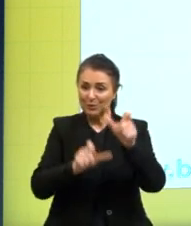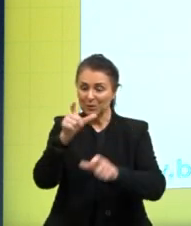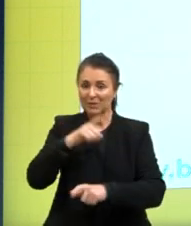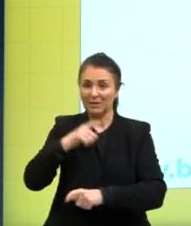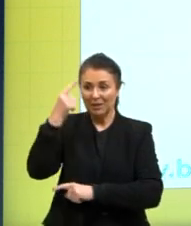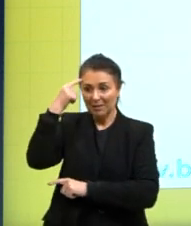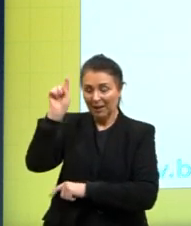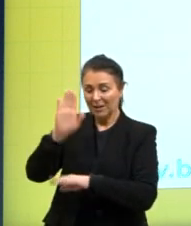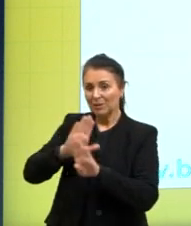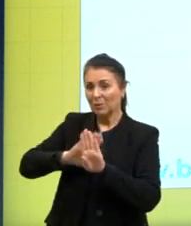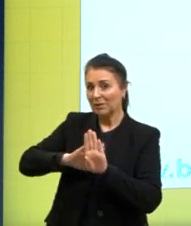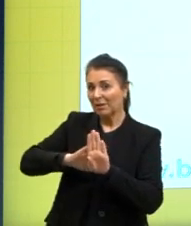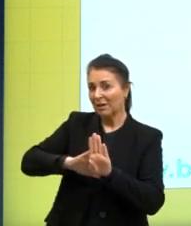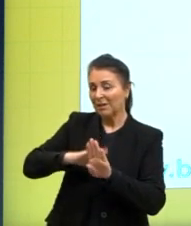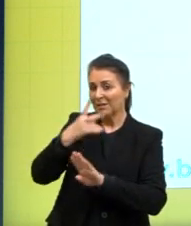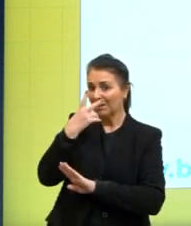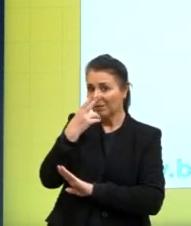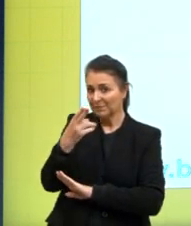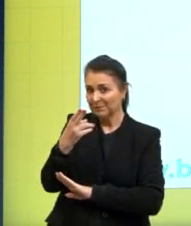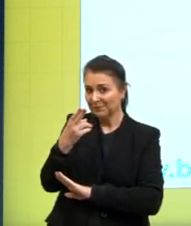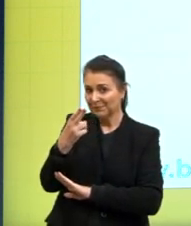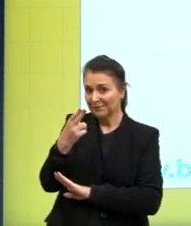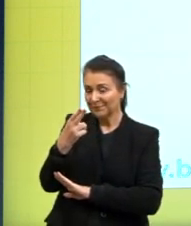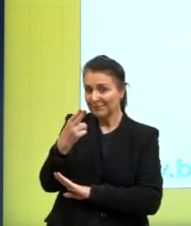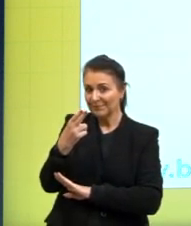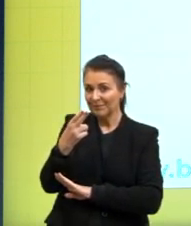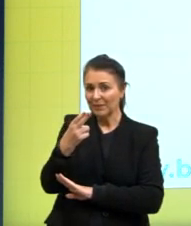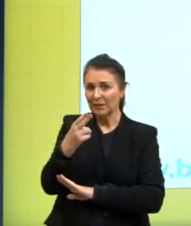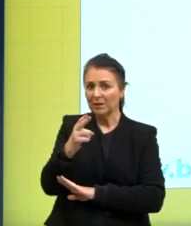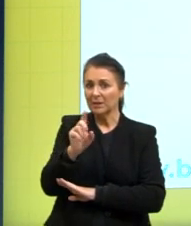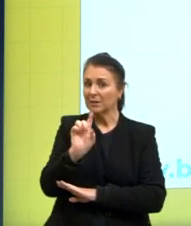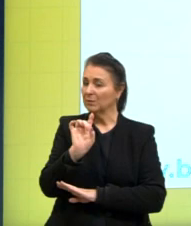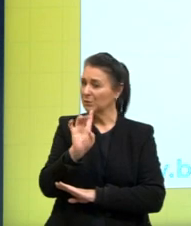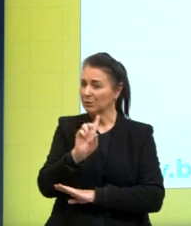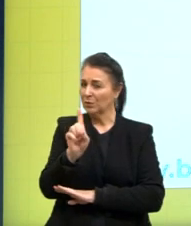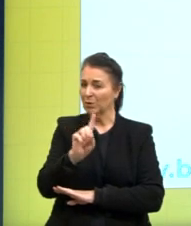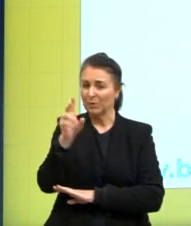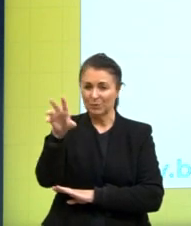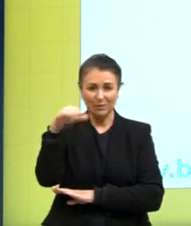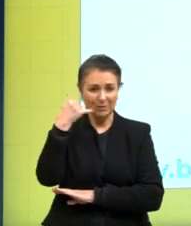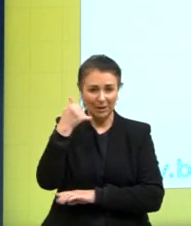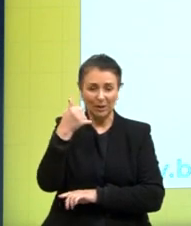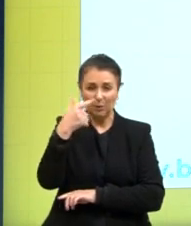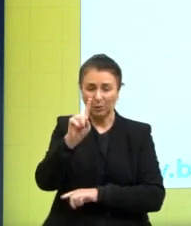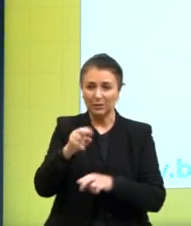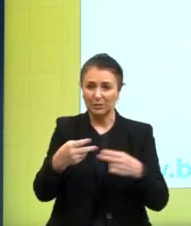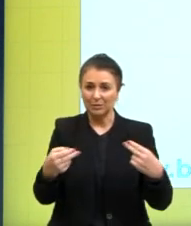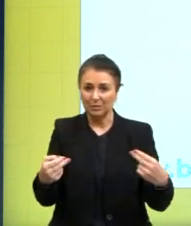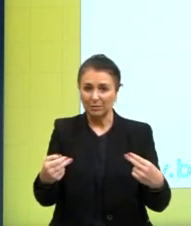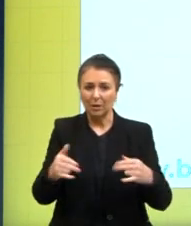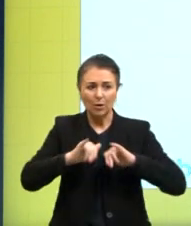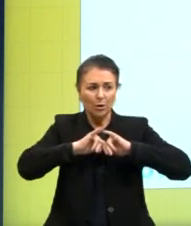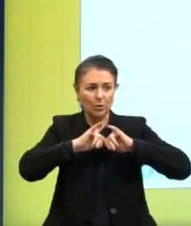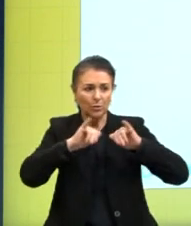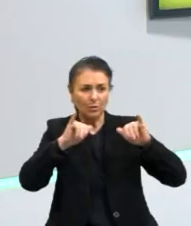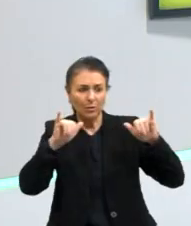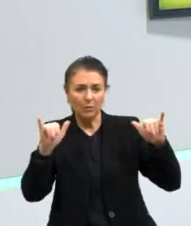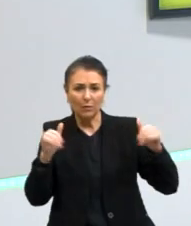semelhantes não necessariamente somente o celular divulgar informação instantânea